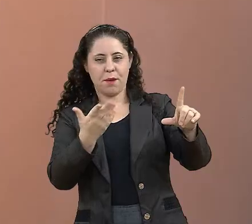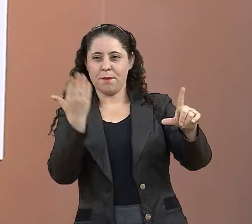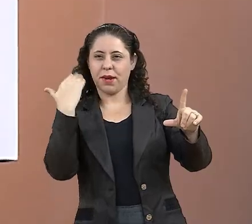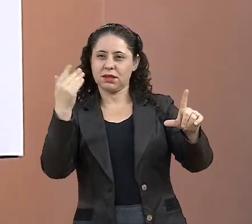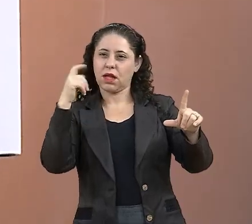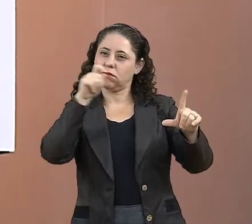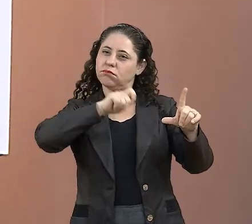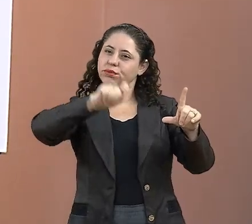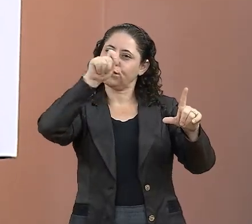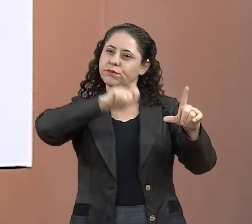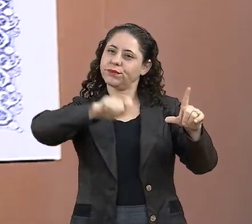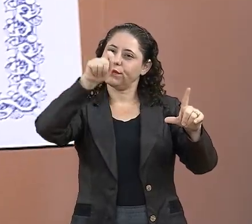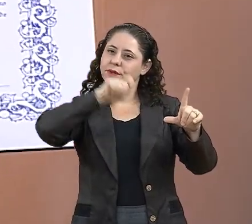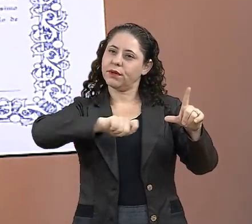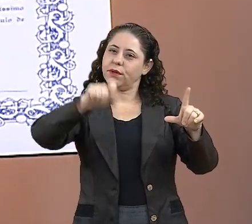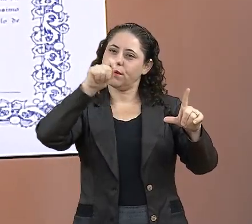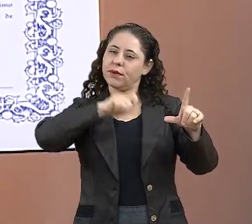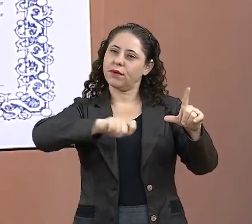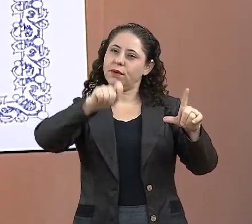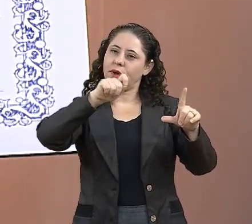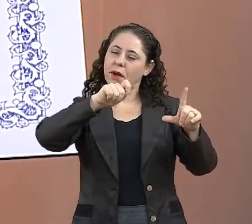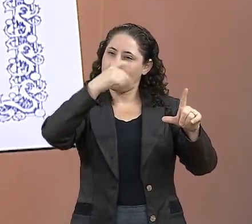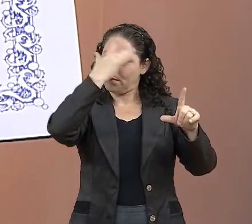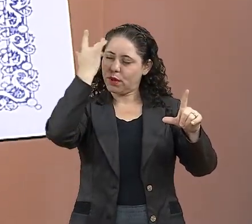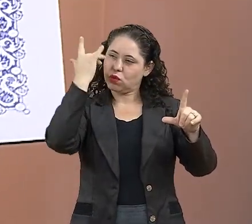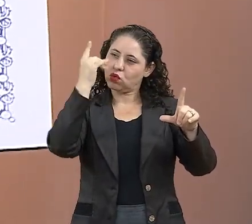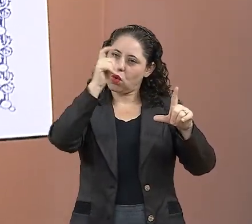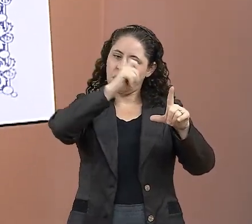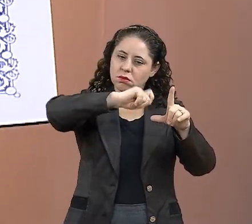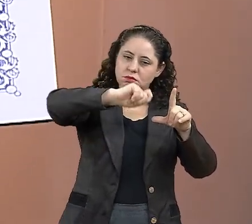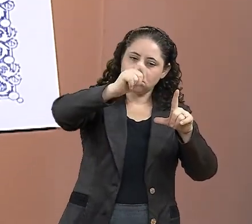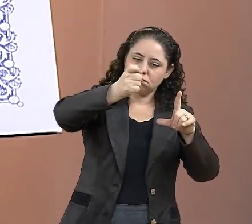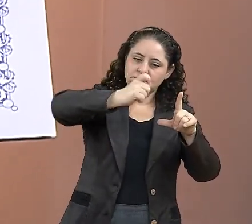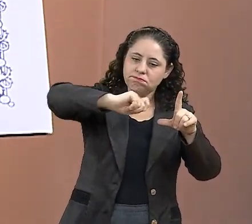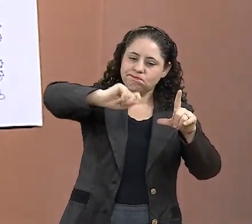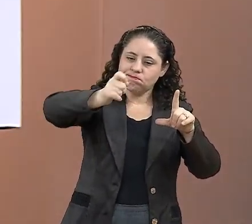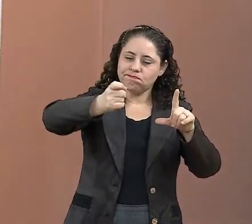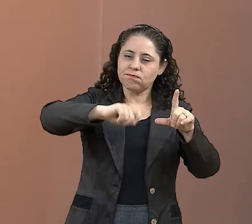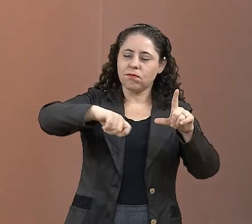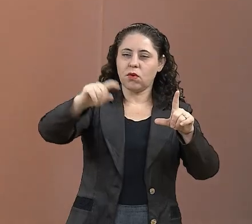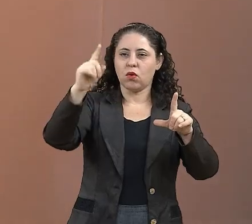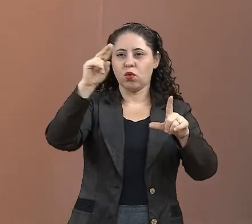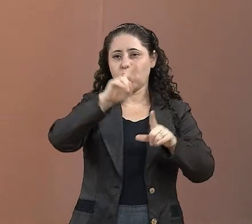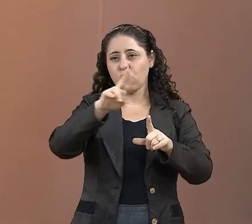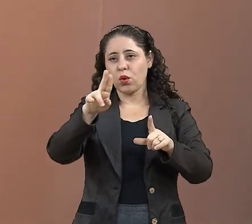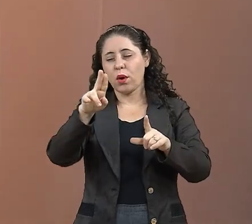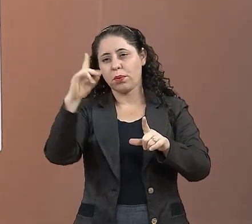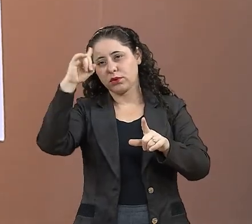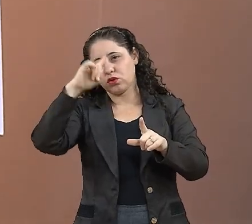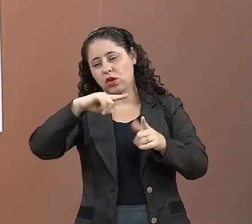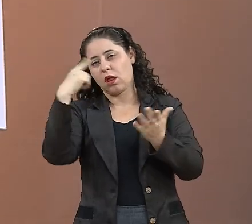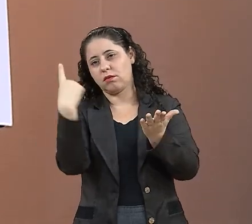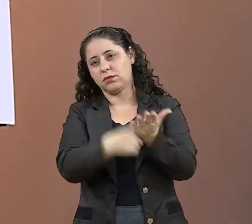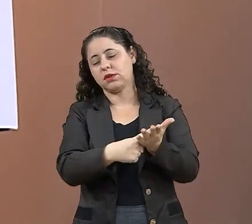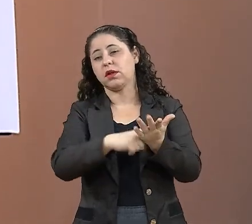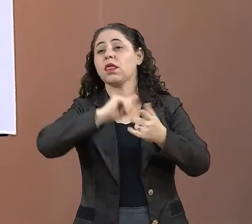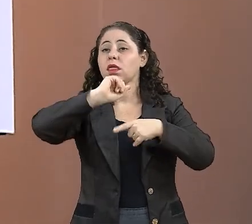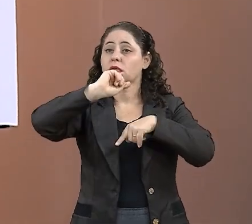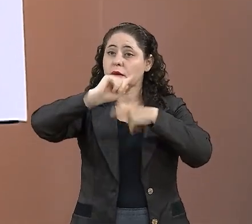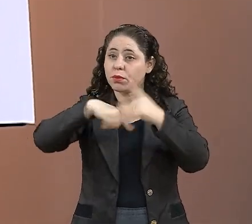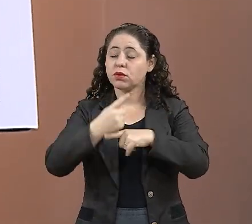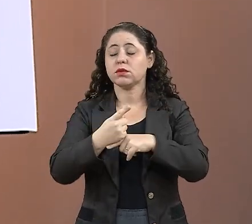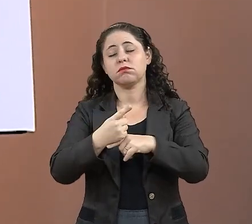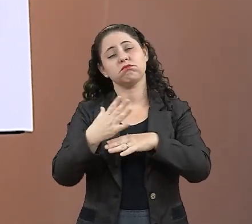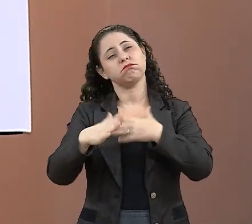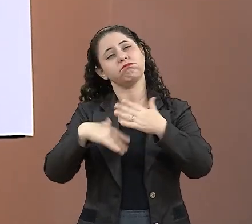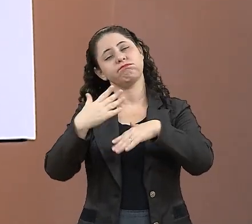preenchido por calígrafo, né? O nome, a data, era dessa forma. E aí, com